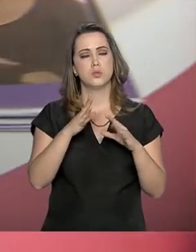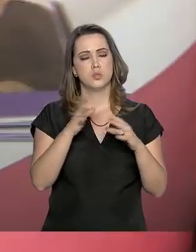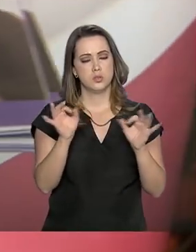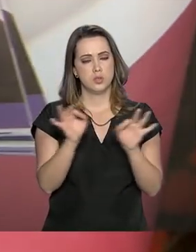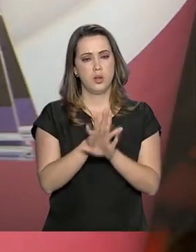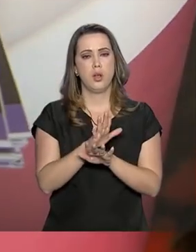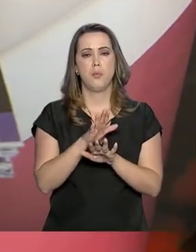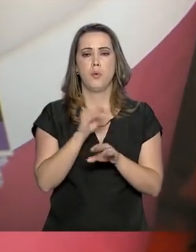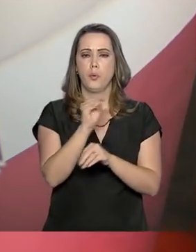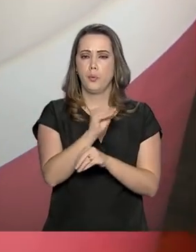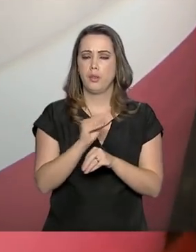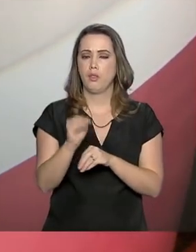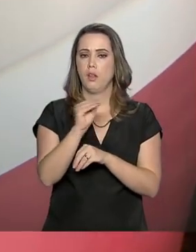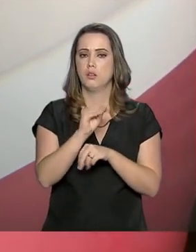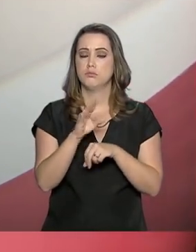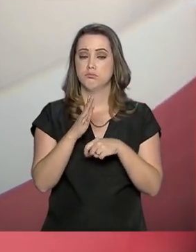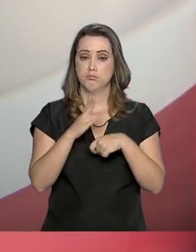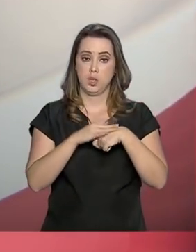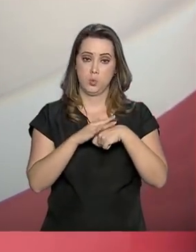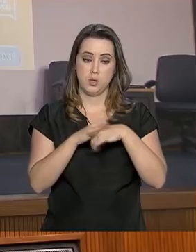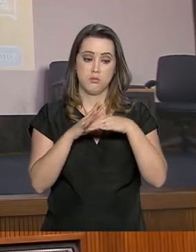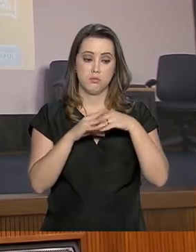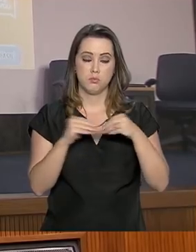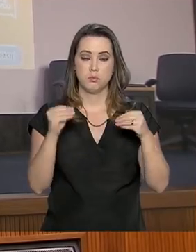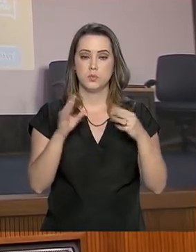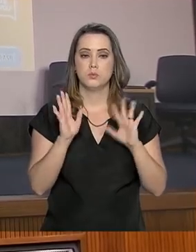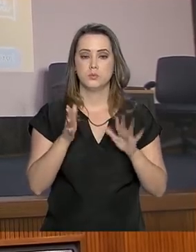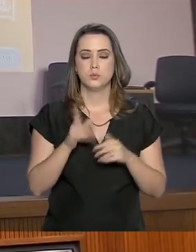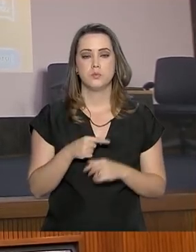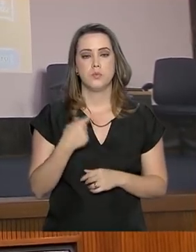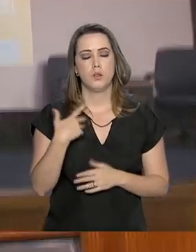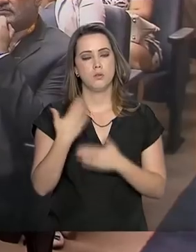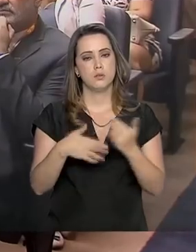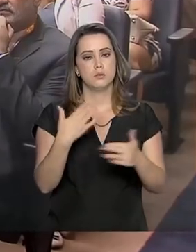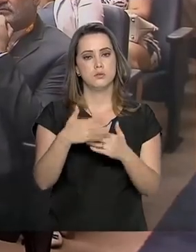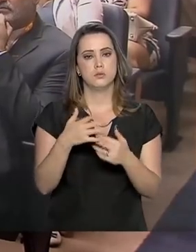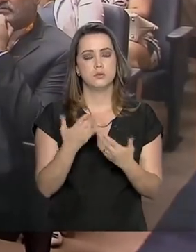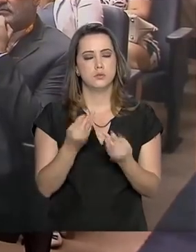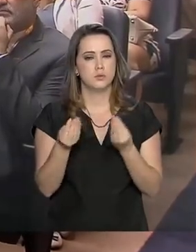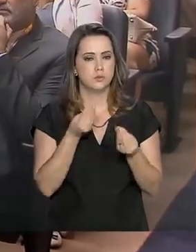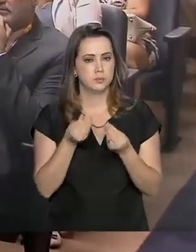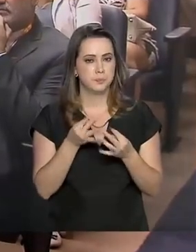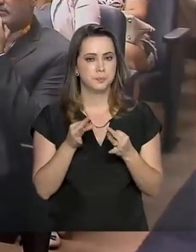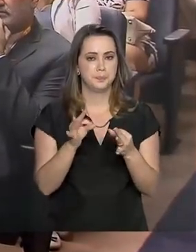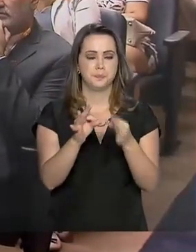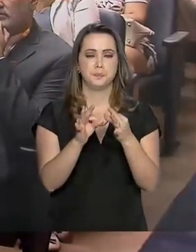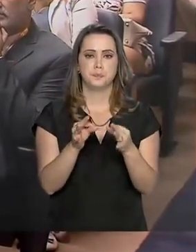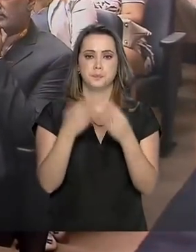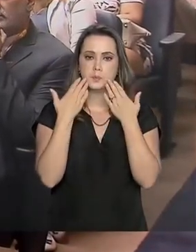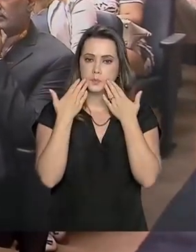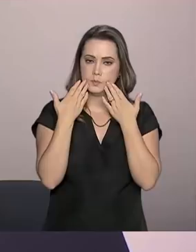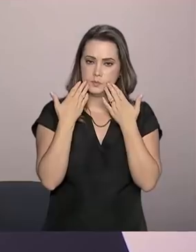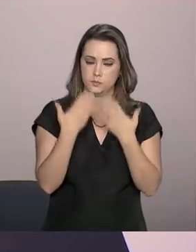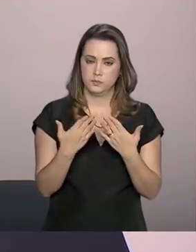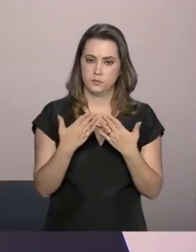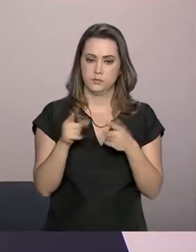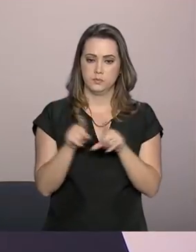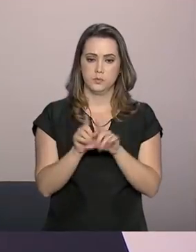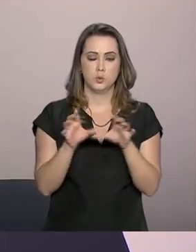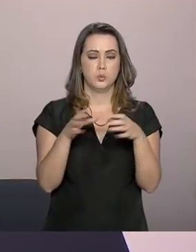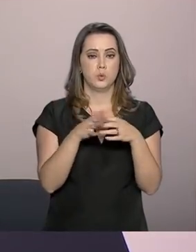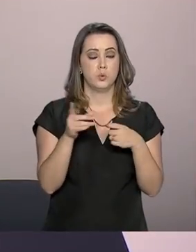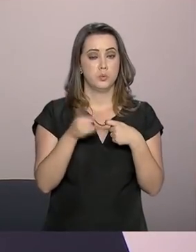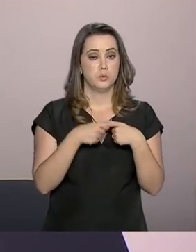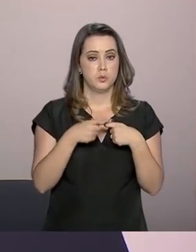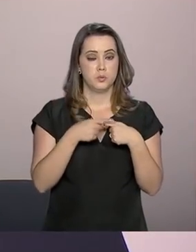tratamento do câncer. A principal missão do Instituto é desenvolver metodologias que são colocadas em prática por equipes